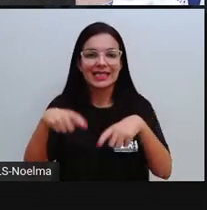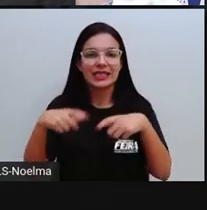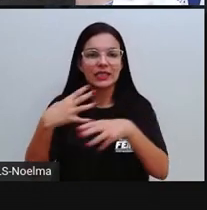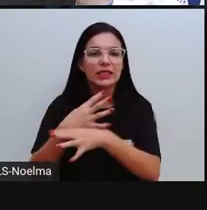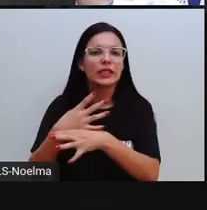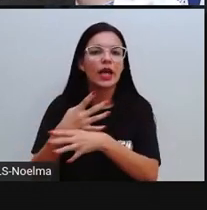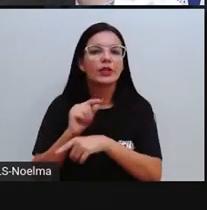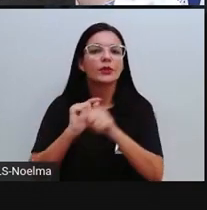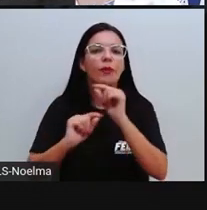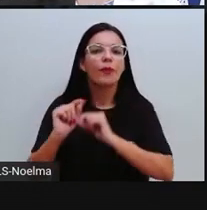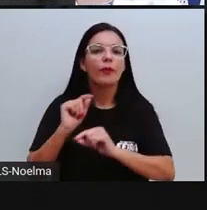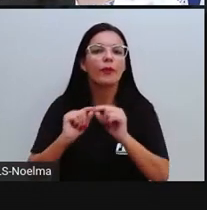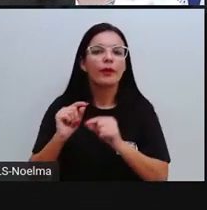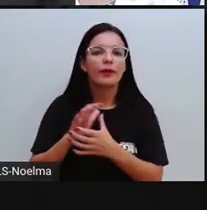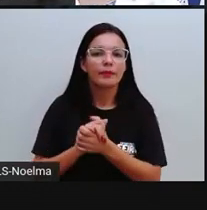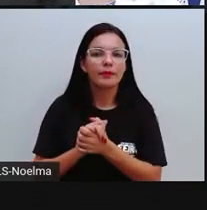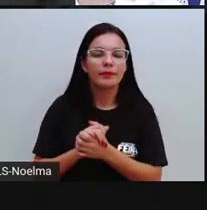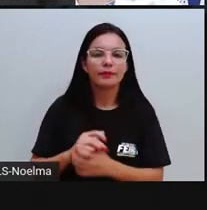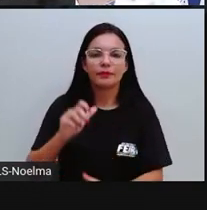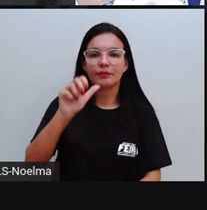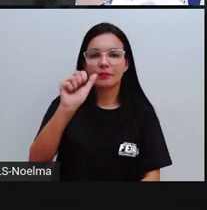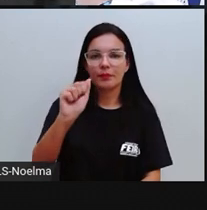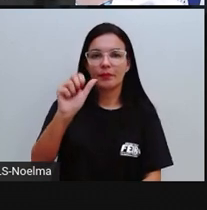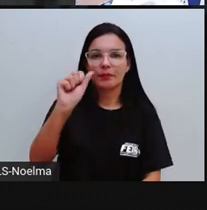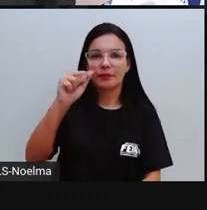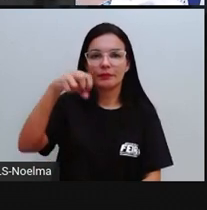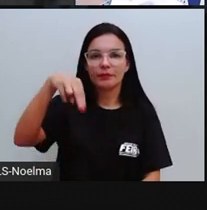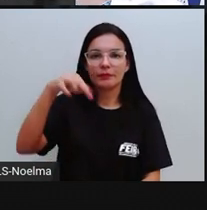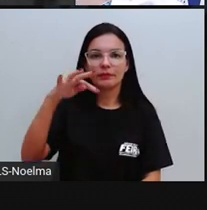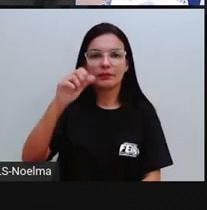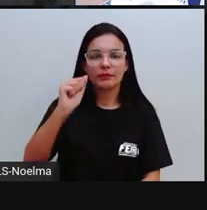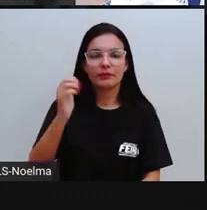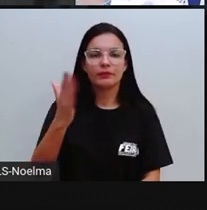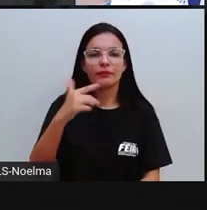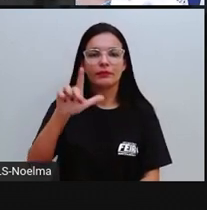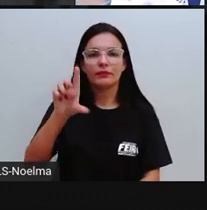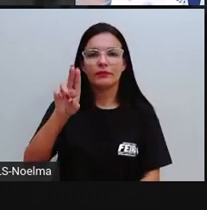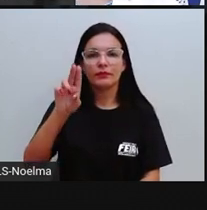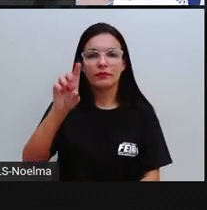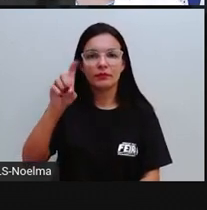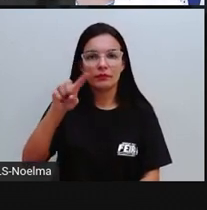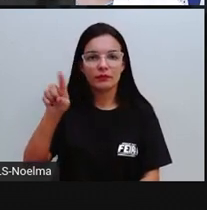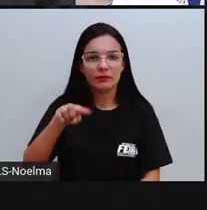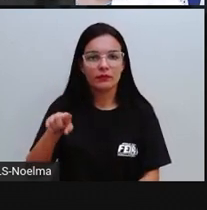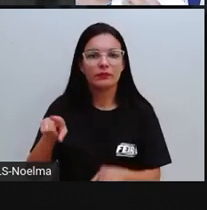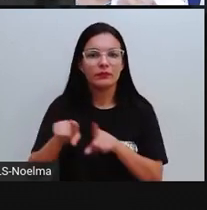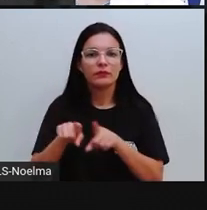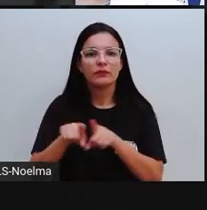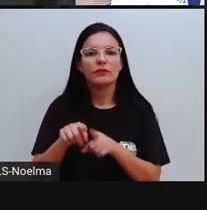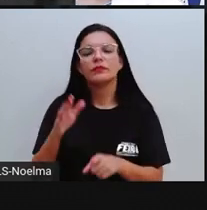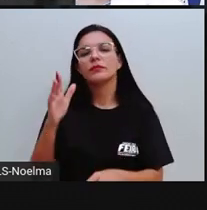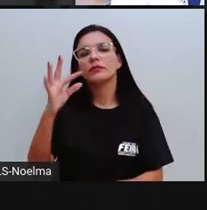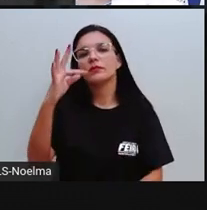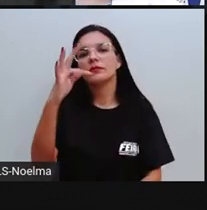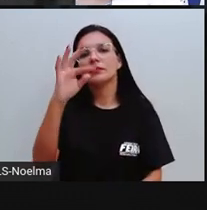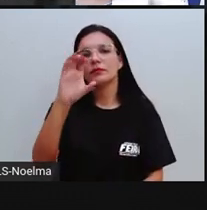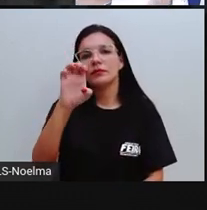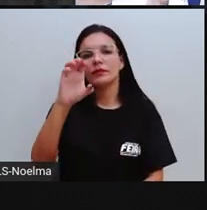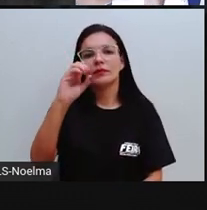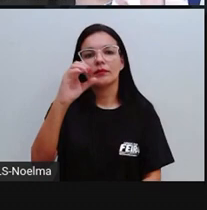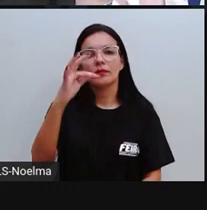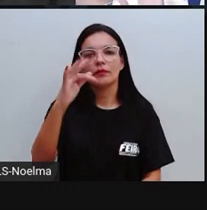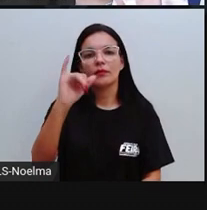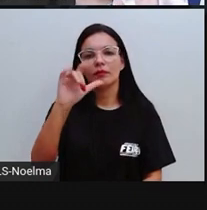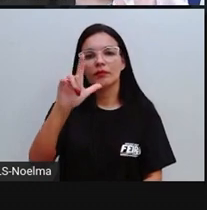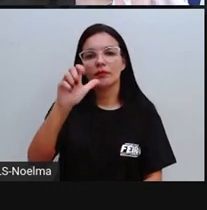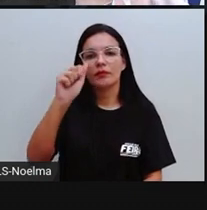aqui a exploração do ouro em Santa Luz e temos uma cidade, a cidade ali, né, de Teofiland de Barrocas, que